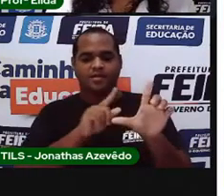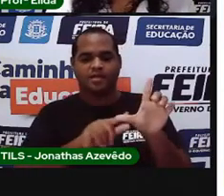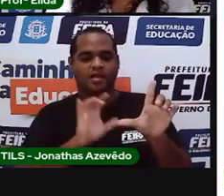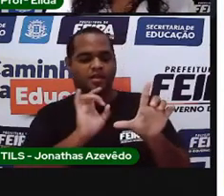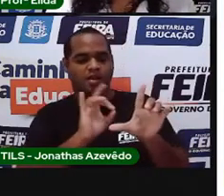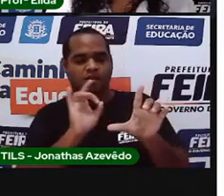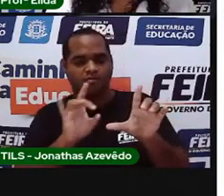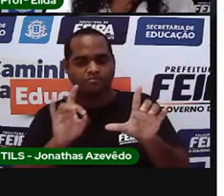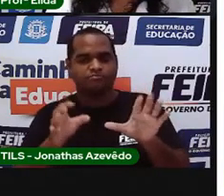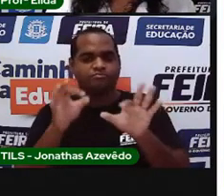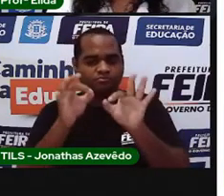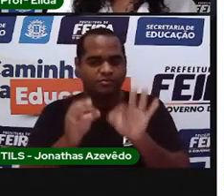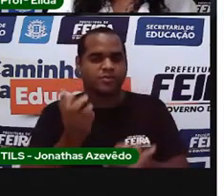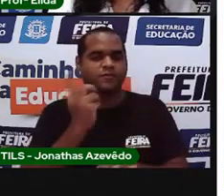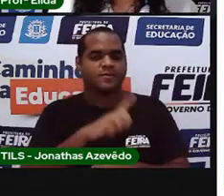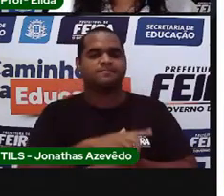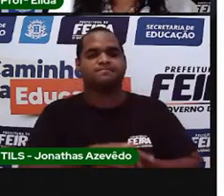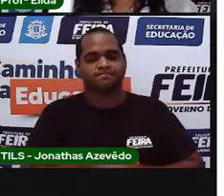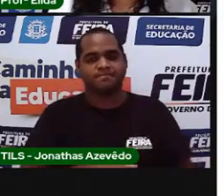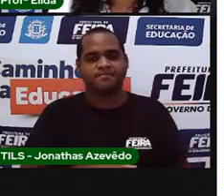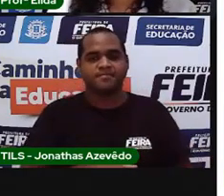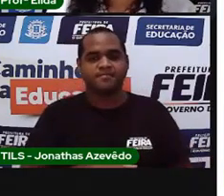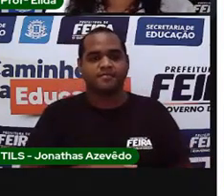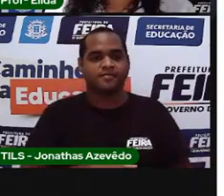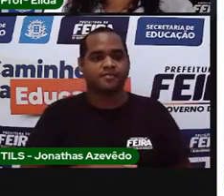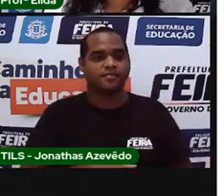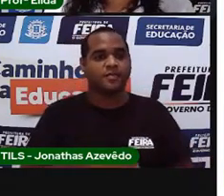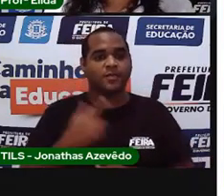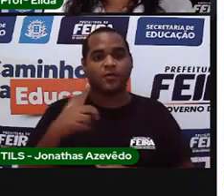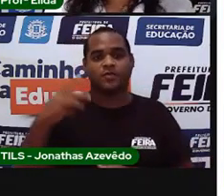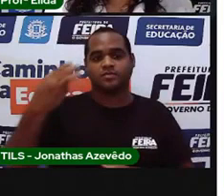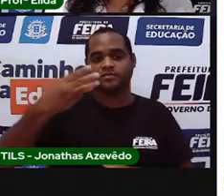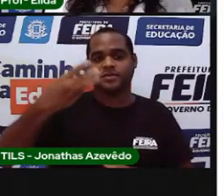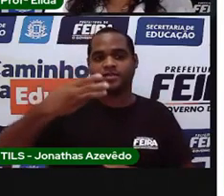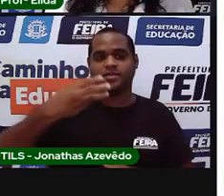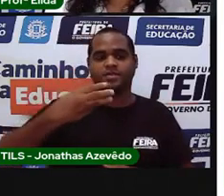escrever correto, tá bem? Agora vamos falar terceiro.